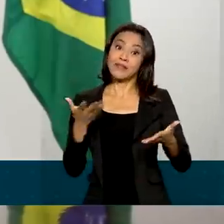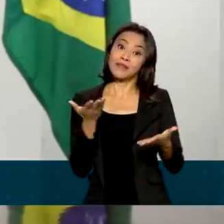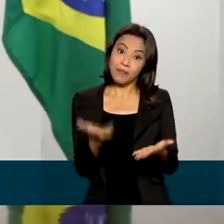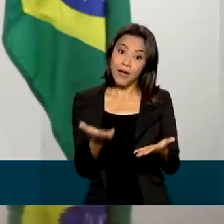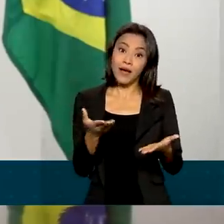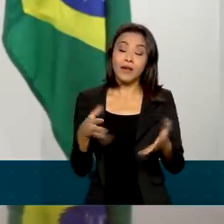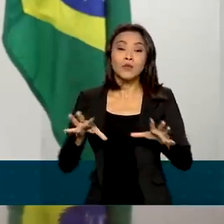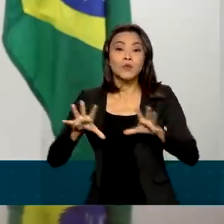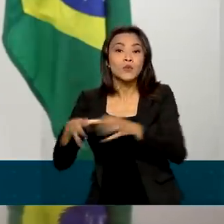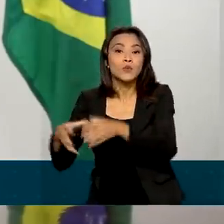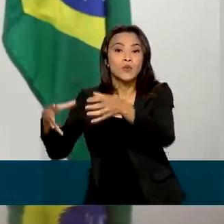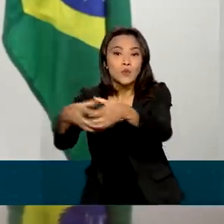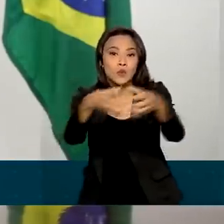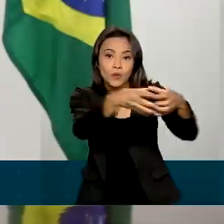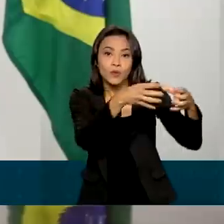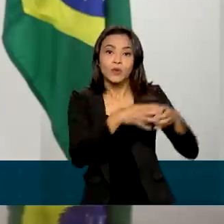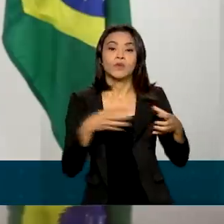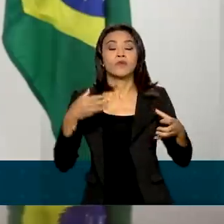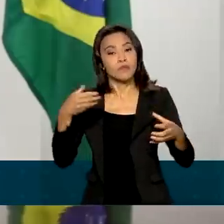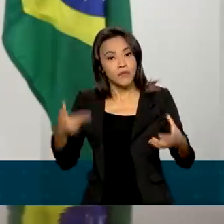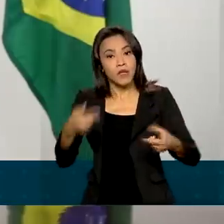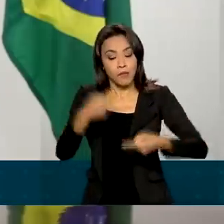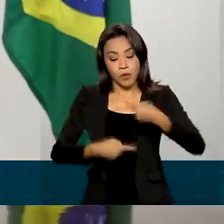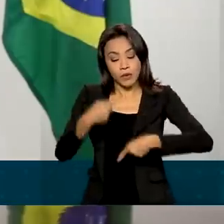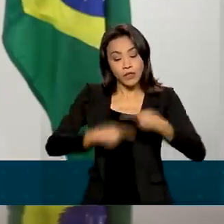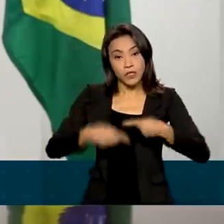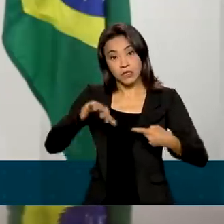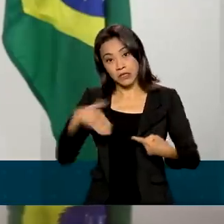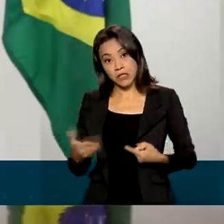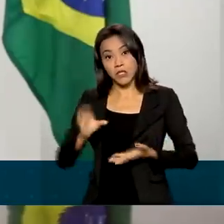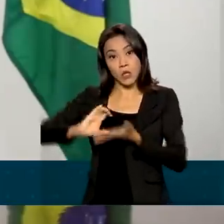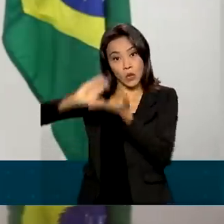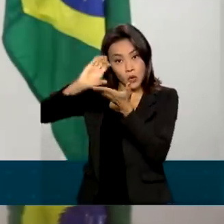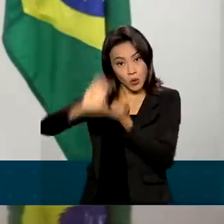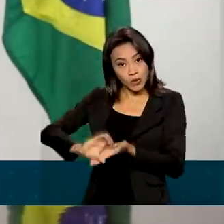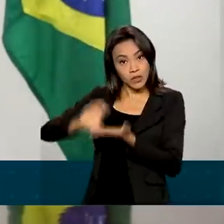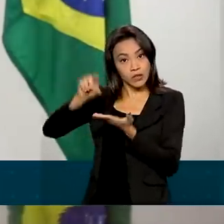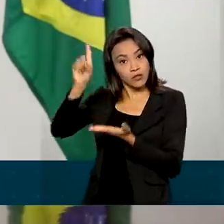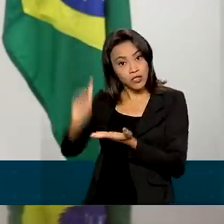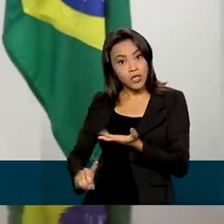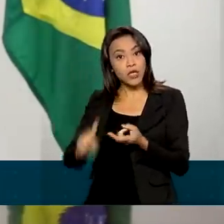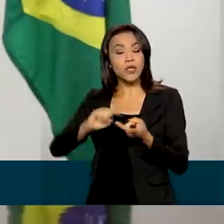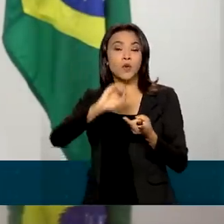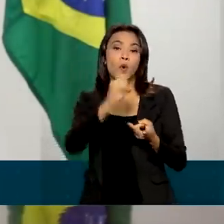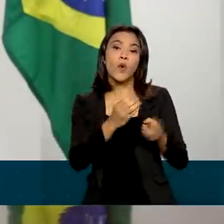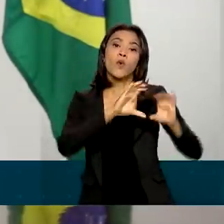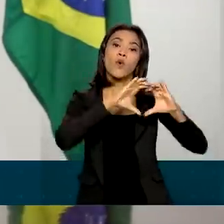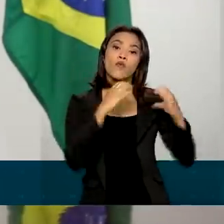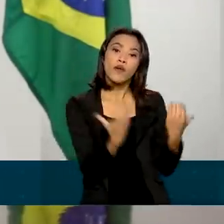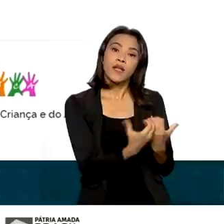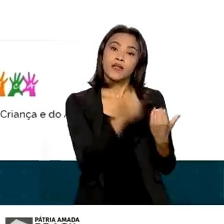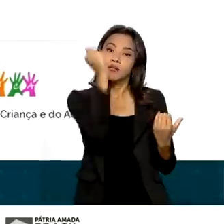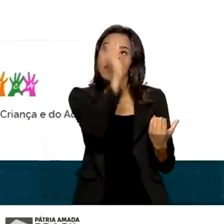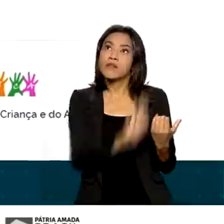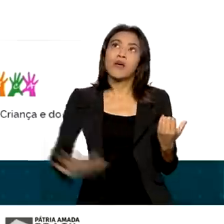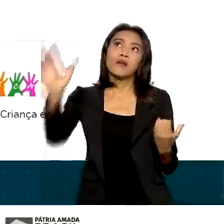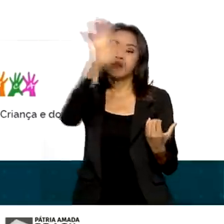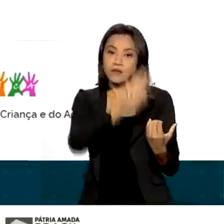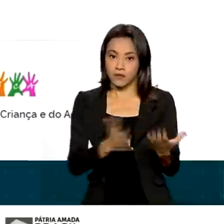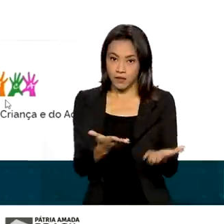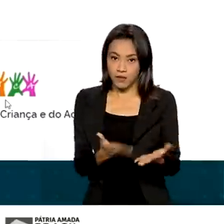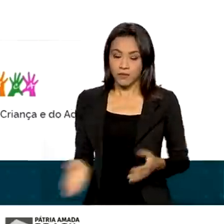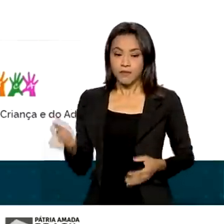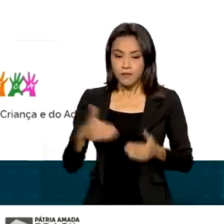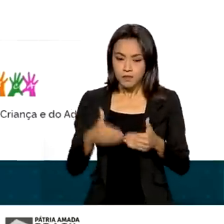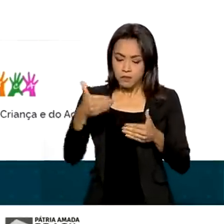participativas das nossas políticas, sejam Conselhos de Direitos ou Conferências Nacionais de Políticas Públicas. Para os